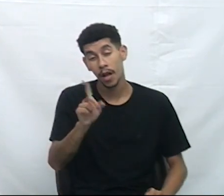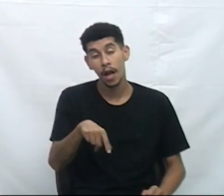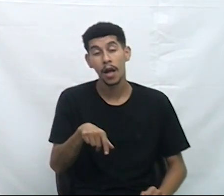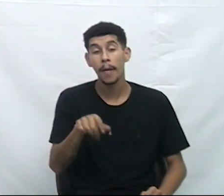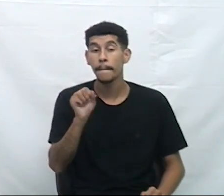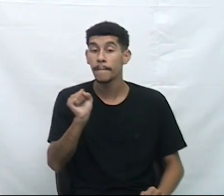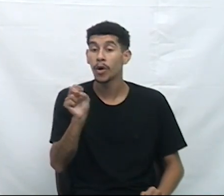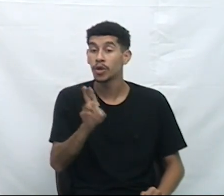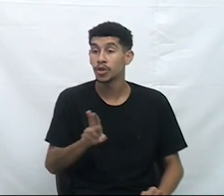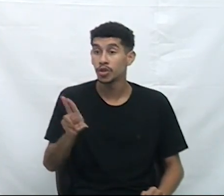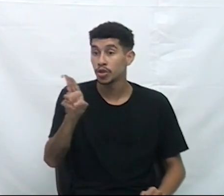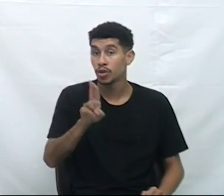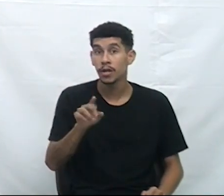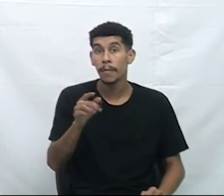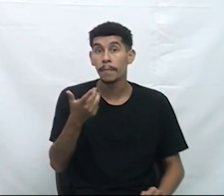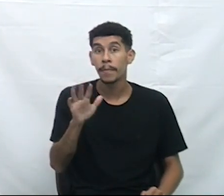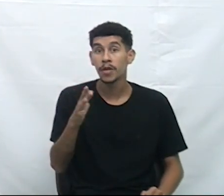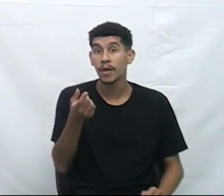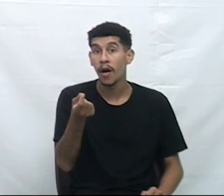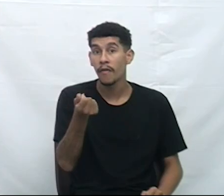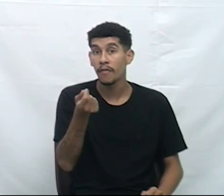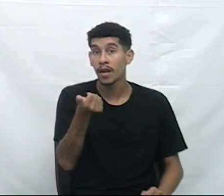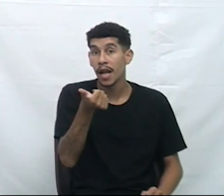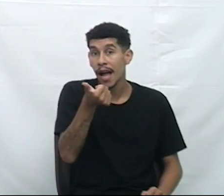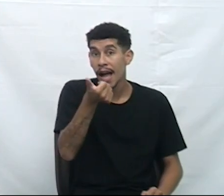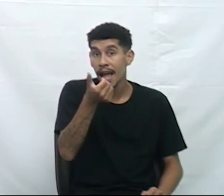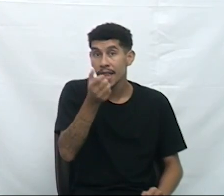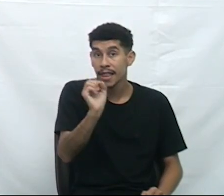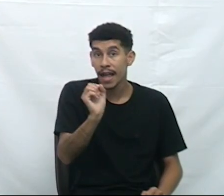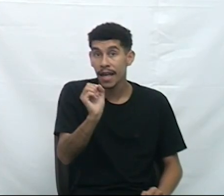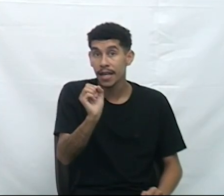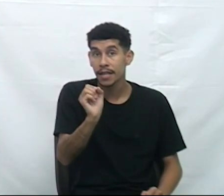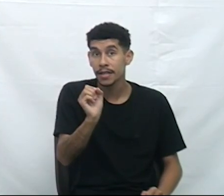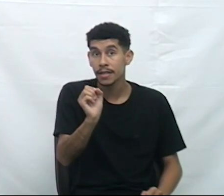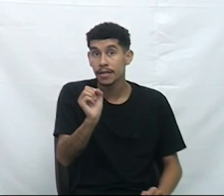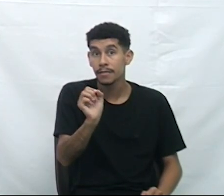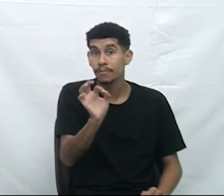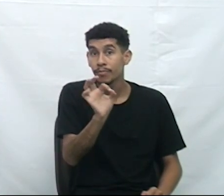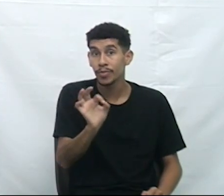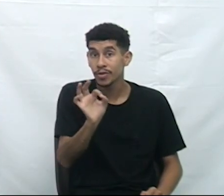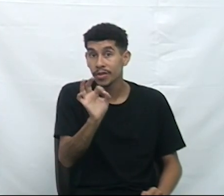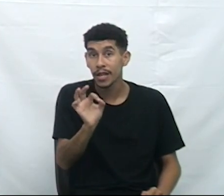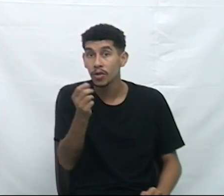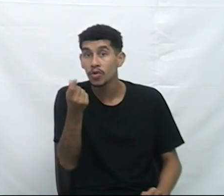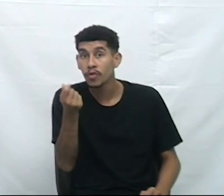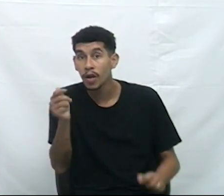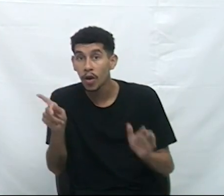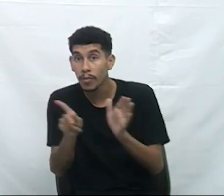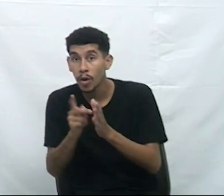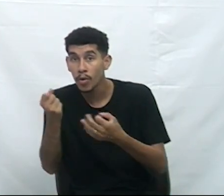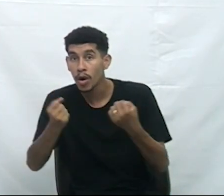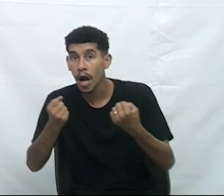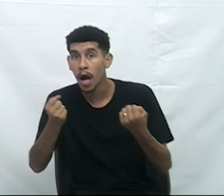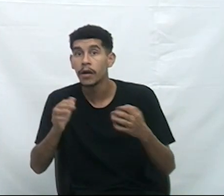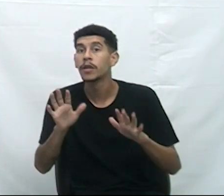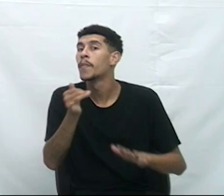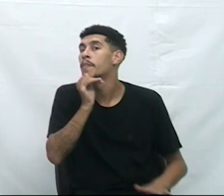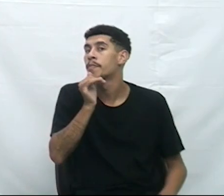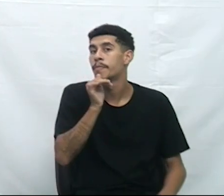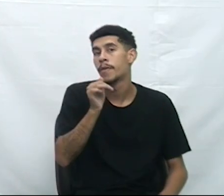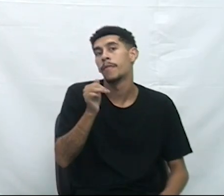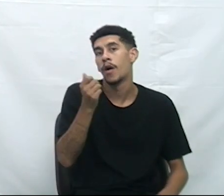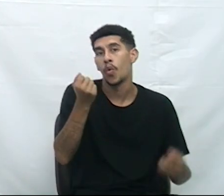utilizar, ter o preço de 10% a 15% do valor do próprio veículo. Ou seja, um veículo que hoje